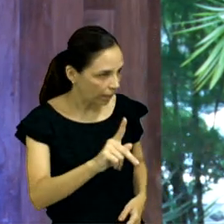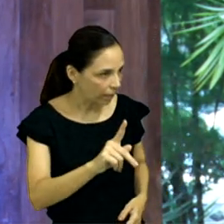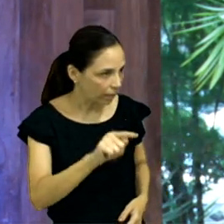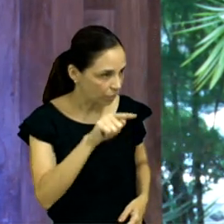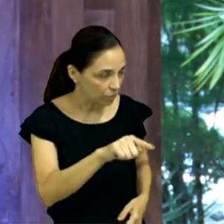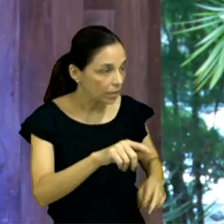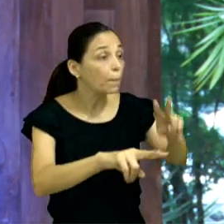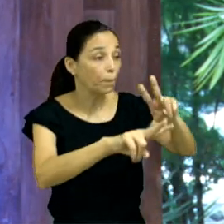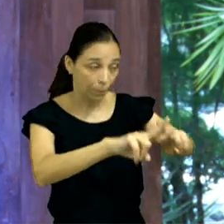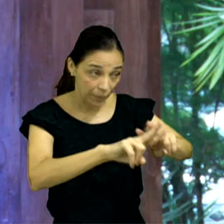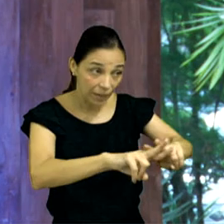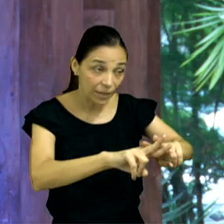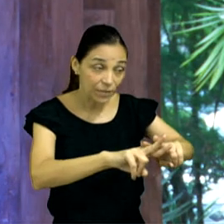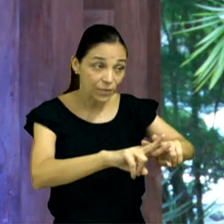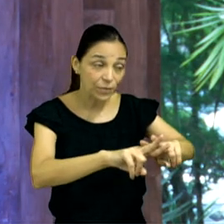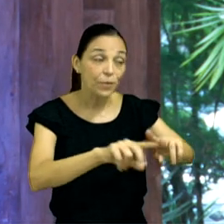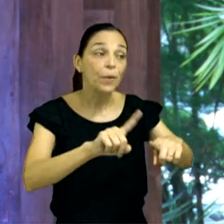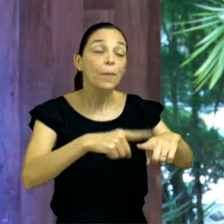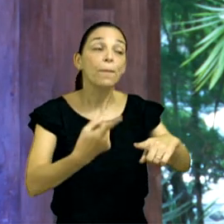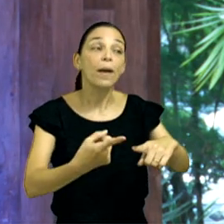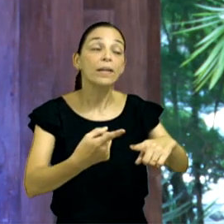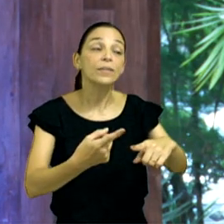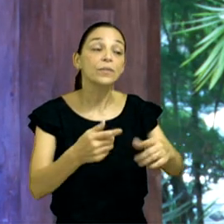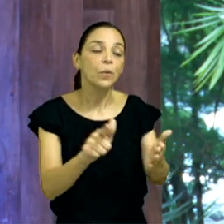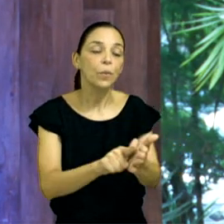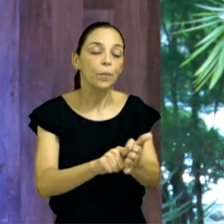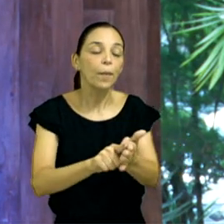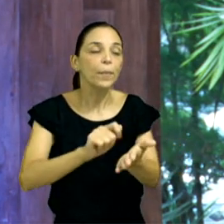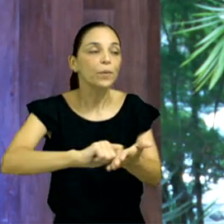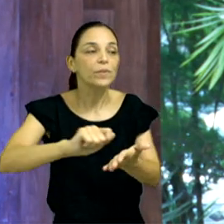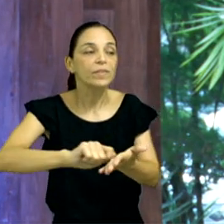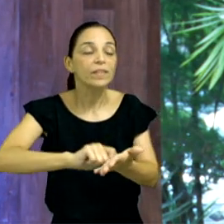preso, mas eu vou escrever num papelzinho aqui